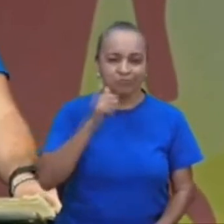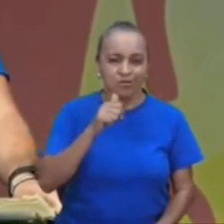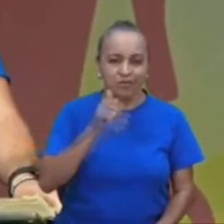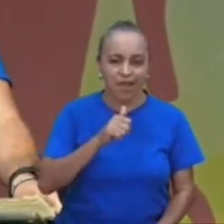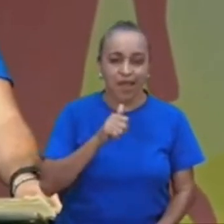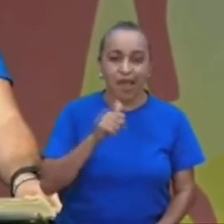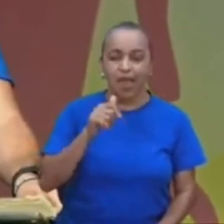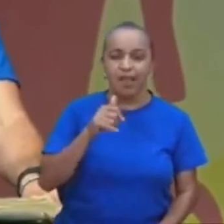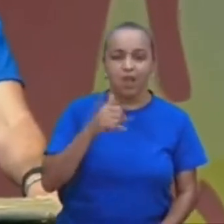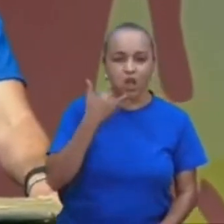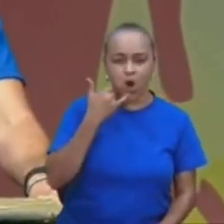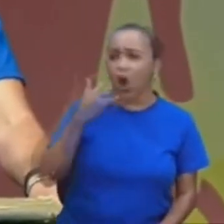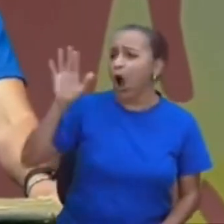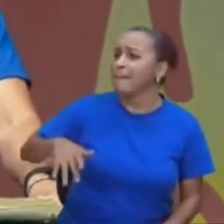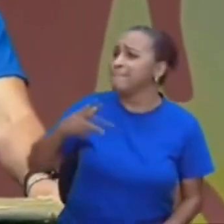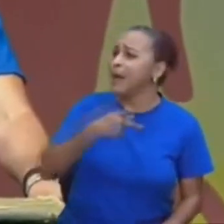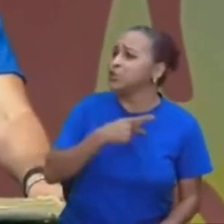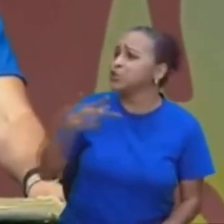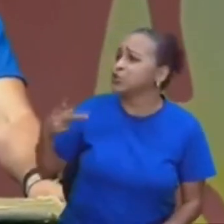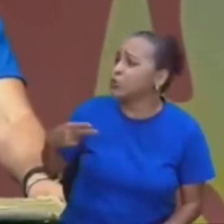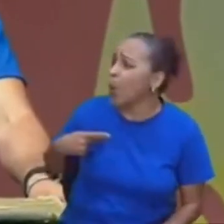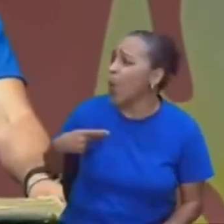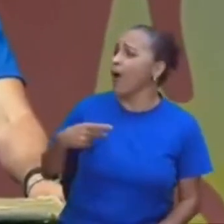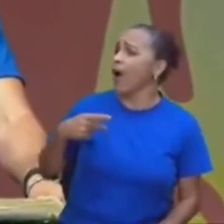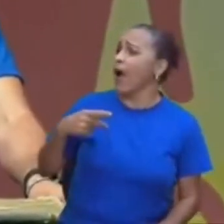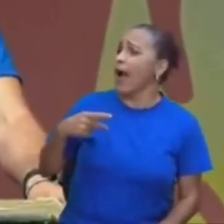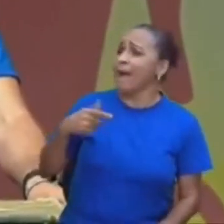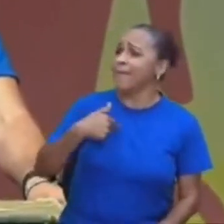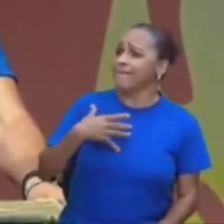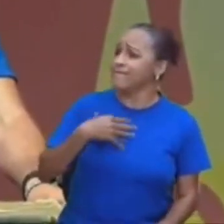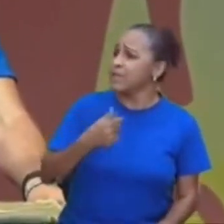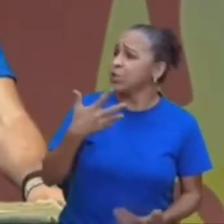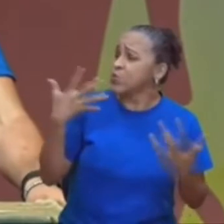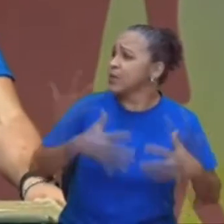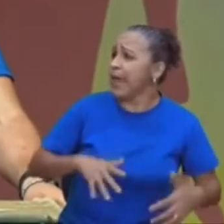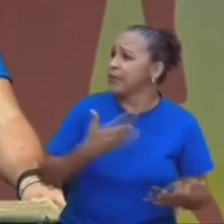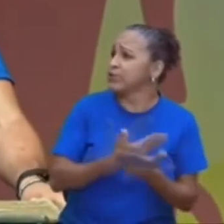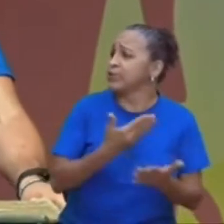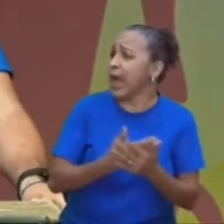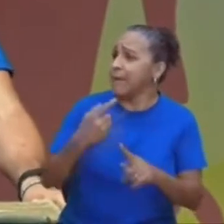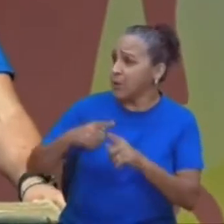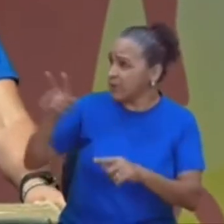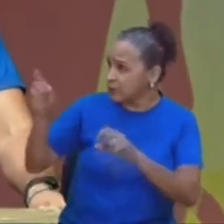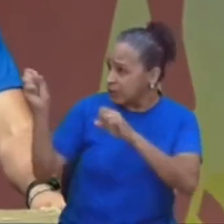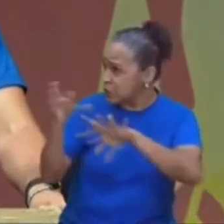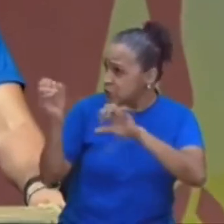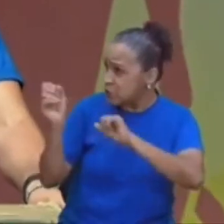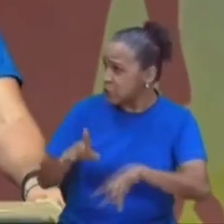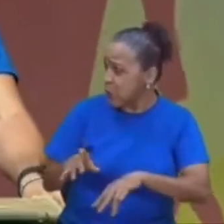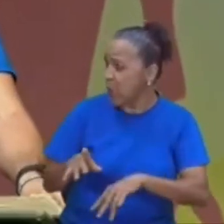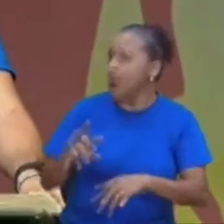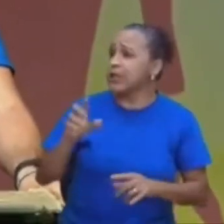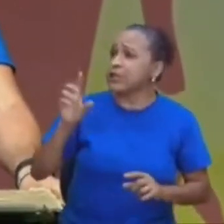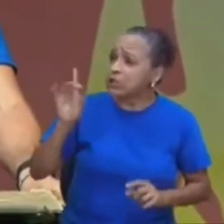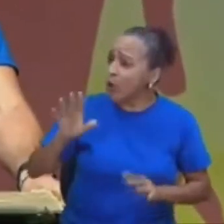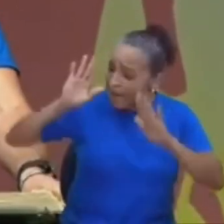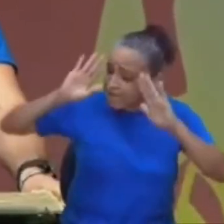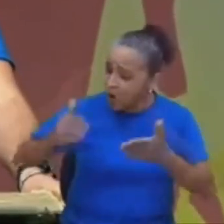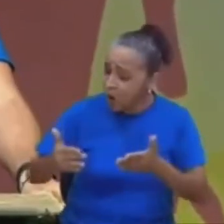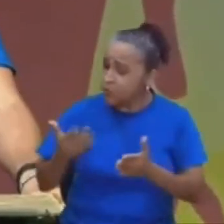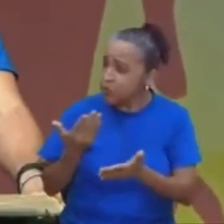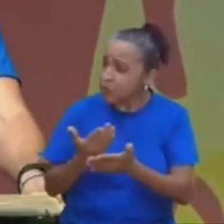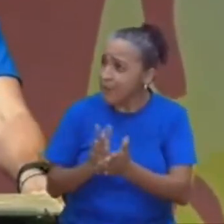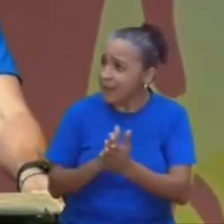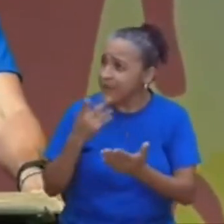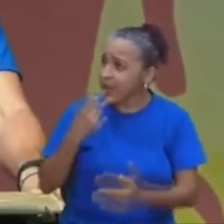A minha filha disse, que não vai mais estudar, porque o Senhor ensinou, que é para buscar, em primeiro lugar, o reino de Deus, e a sua justiça, e todas as coisas, seriam acrescentadas, eu falei,